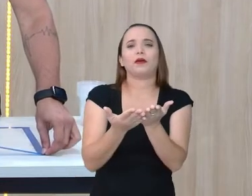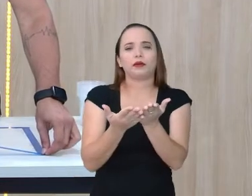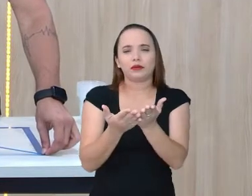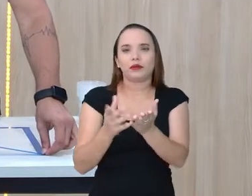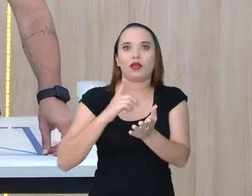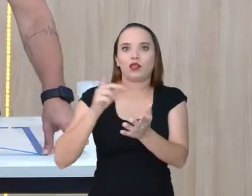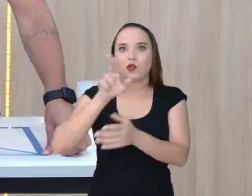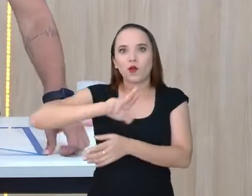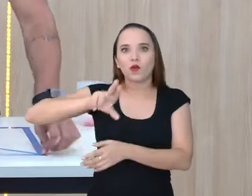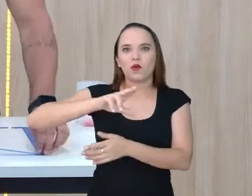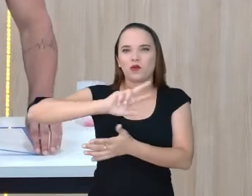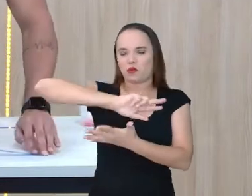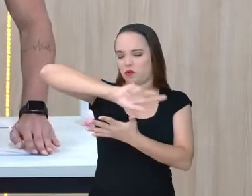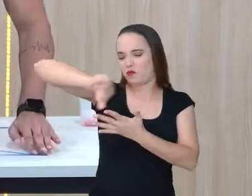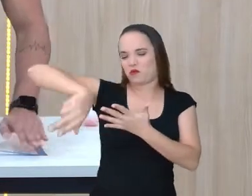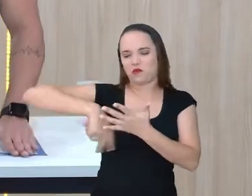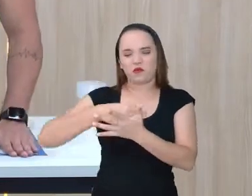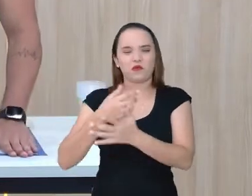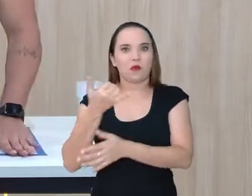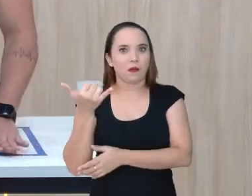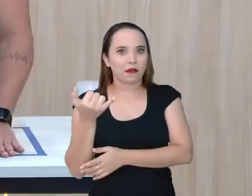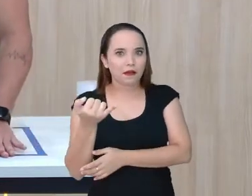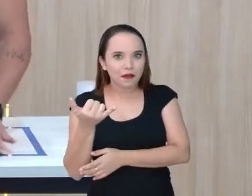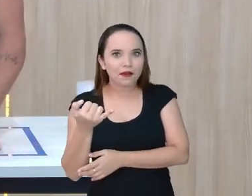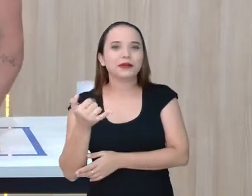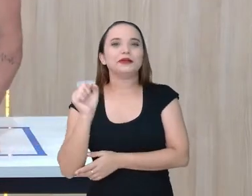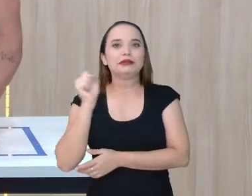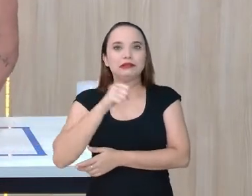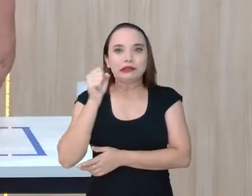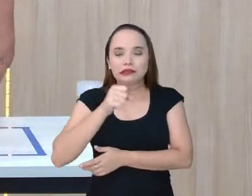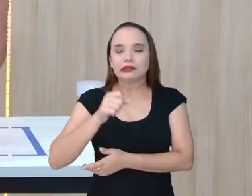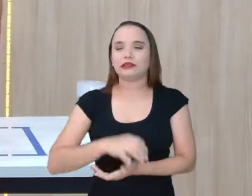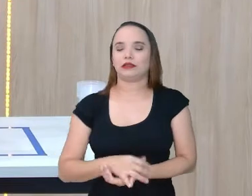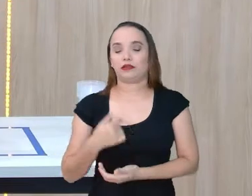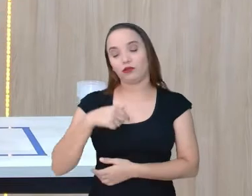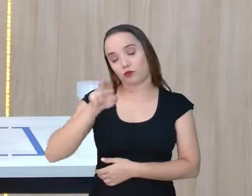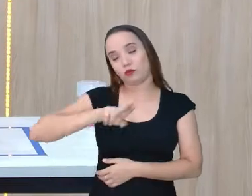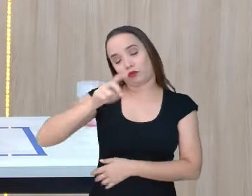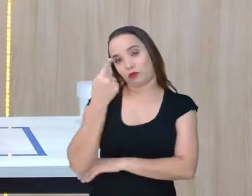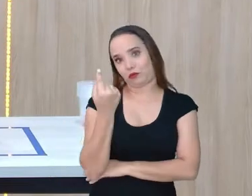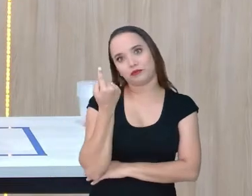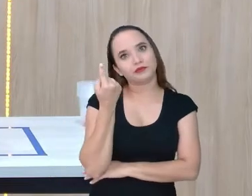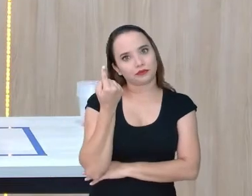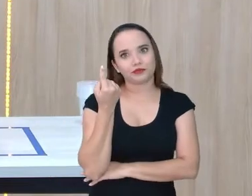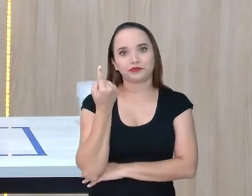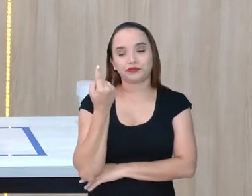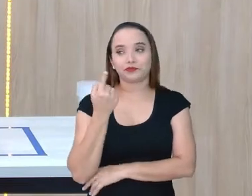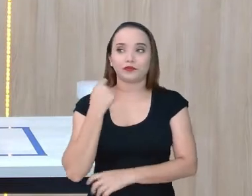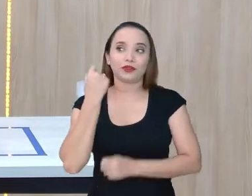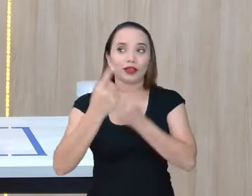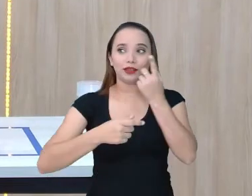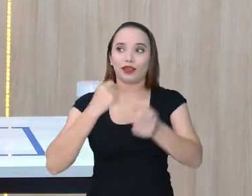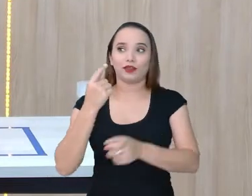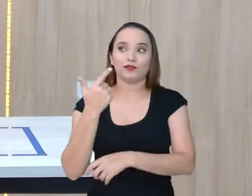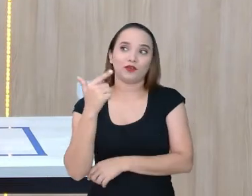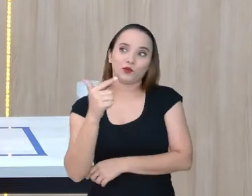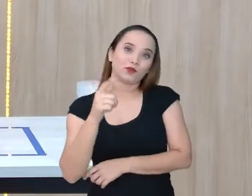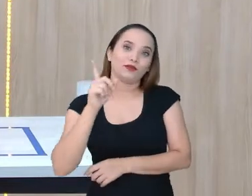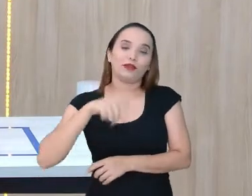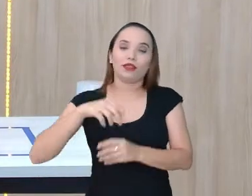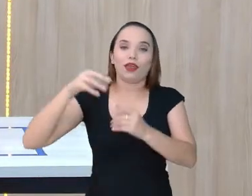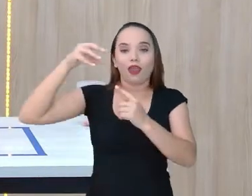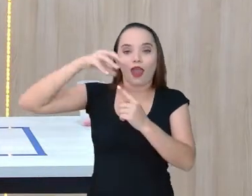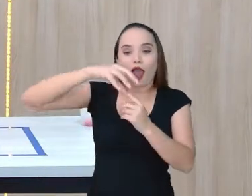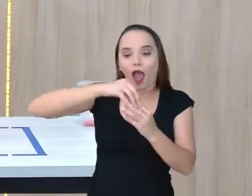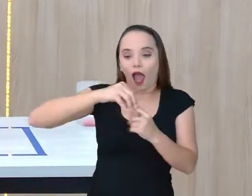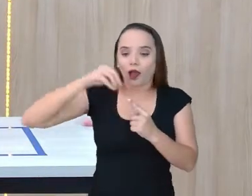com várias canetinhas pra fazer a lição, né? Eu só tinha uma caneta só. E às vezes tava sem a... Sem a tampa.